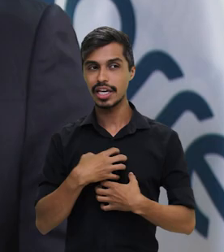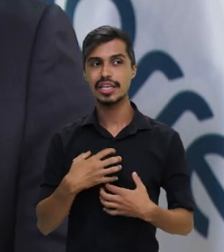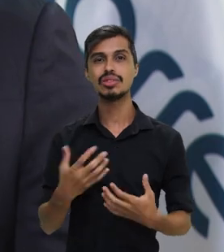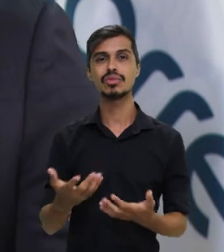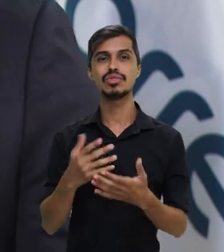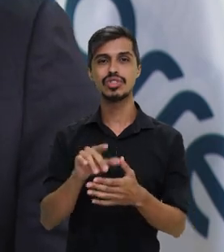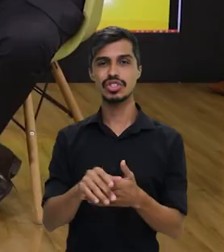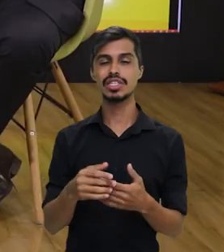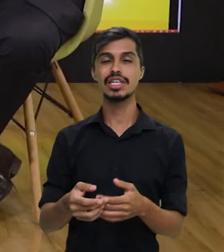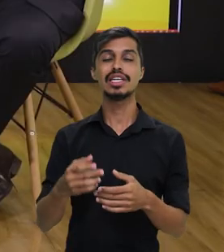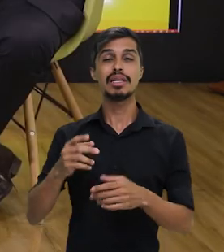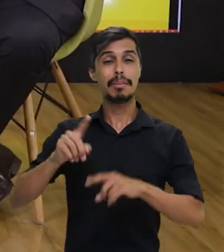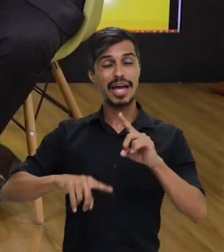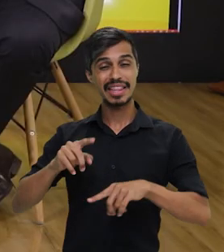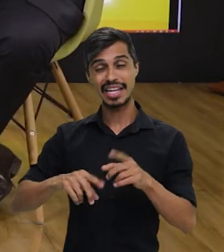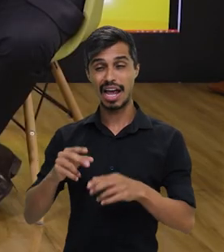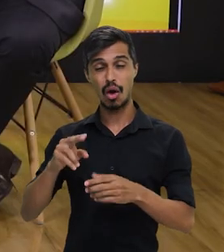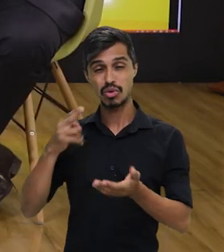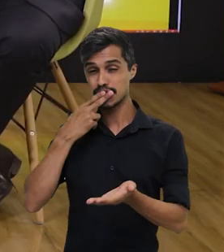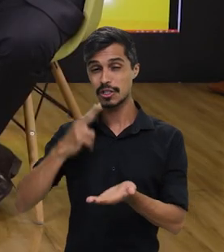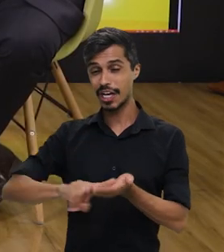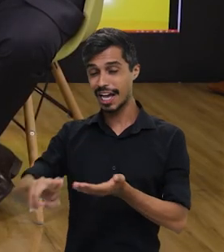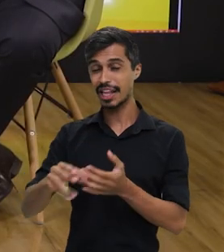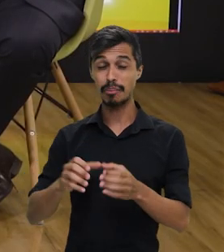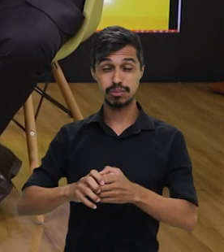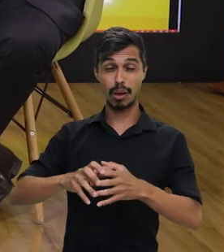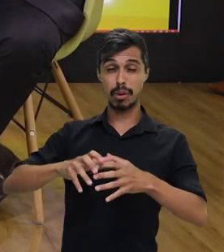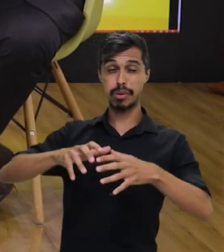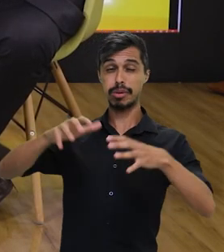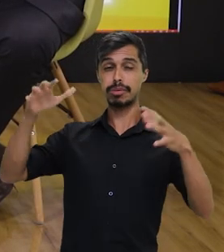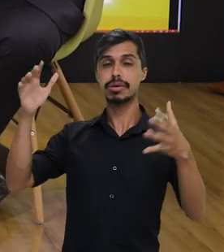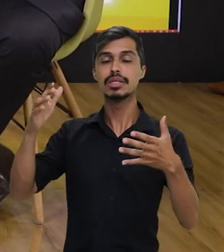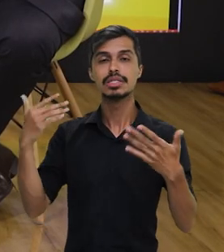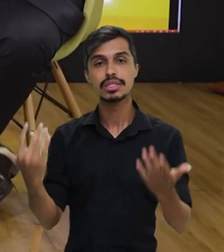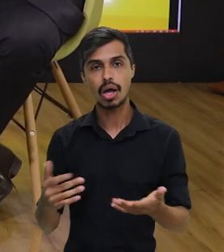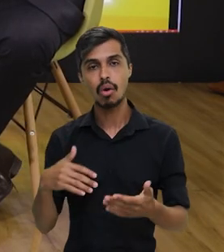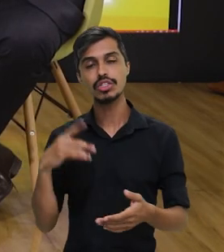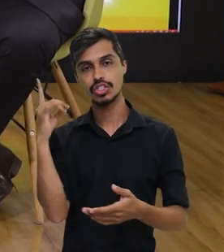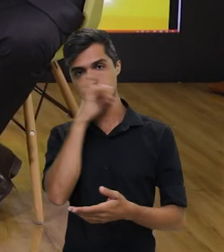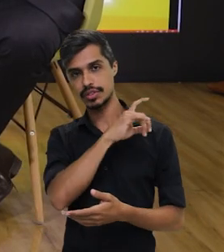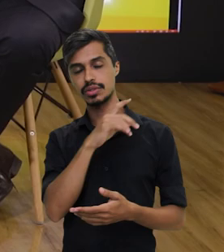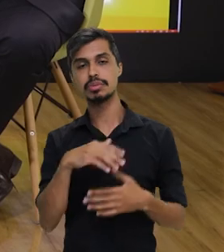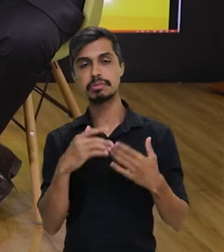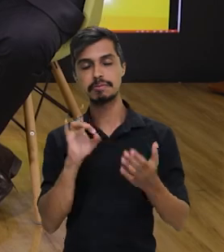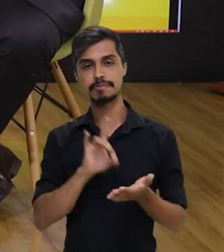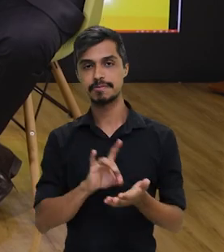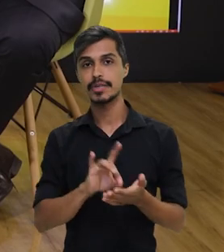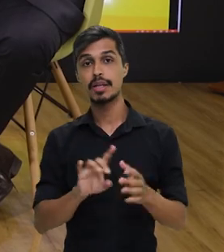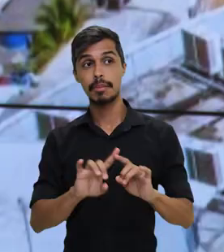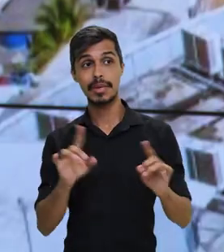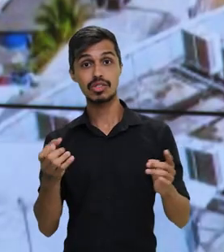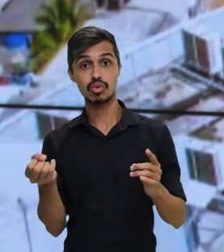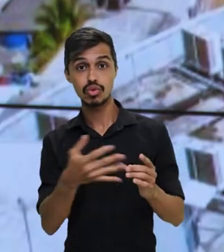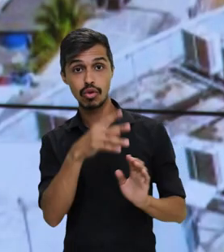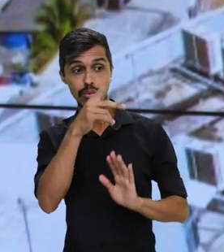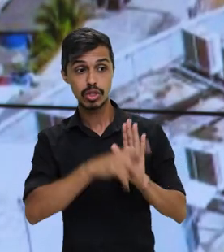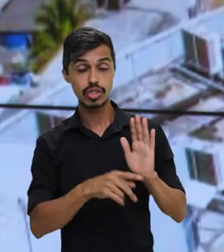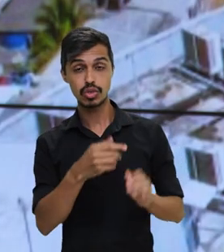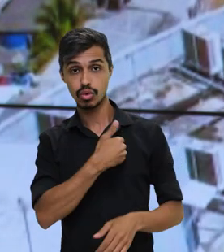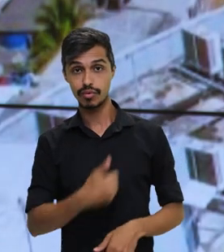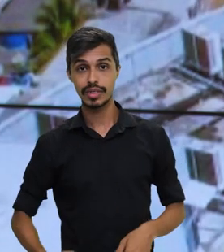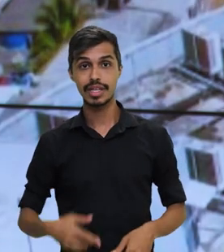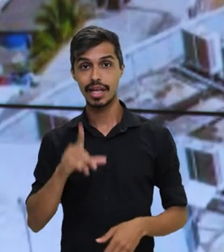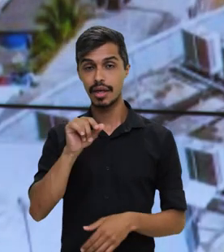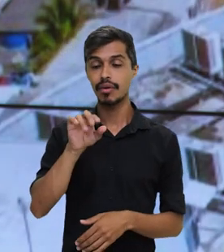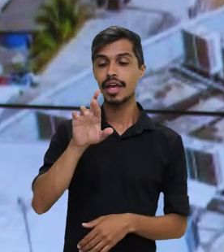gera um acúmulo muito grande de mercadorias. Mas por quê? Porque é um processo difícil mesmo. Mas agora, com esse novo programa do